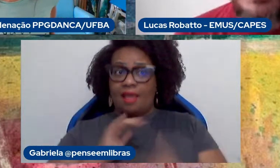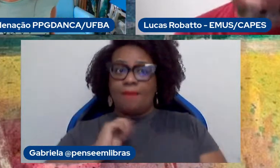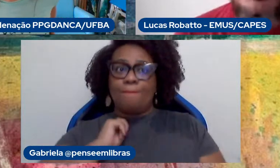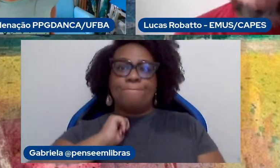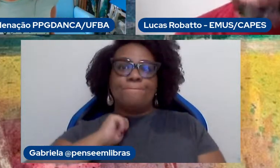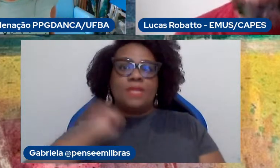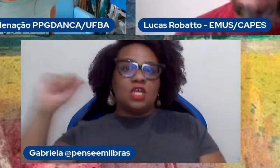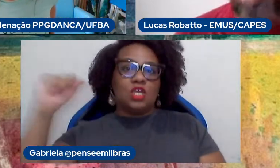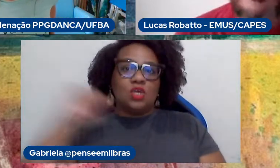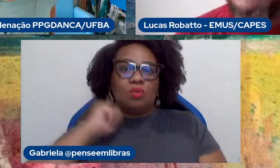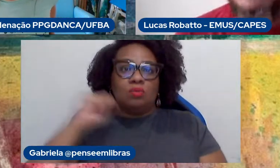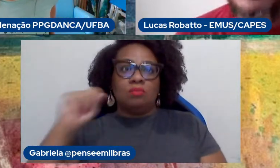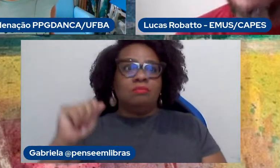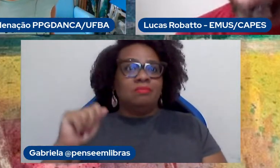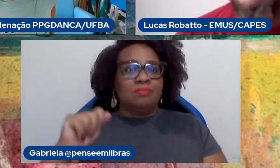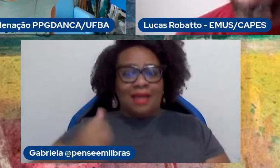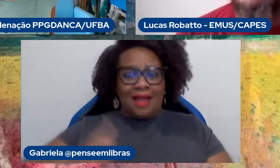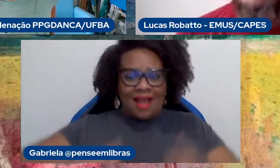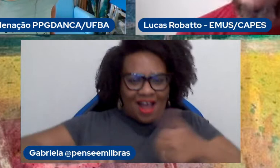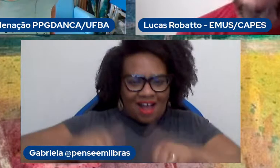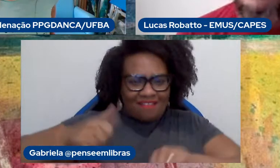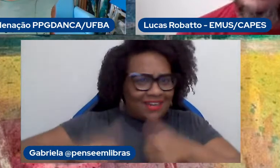indica que a avaliação não vai ser